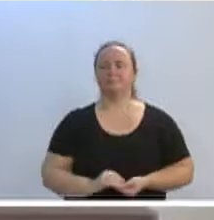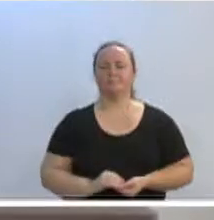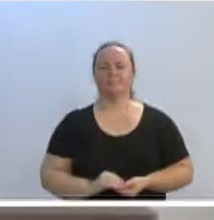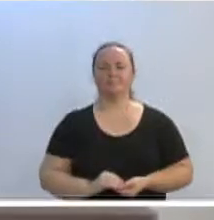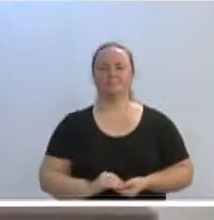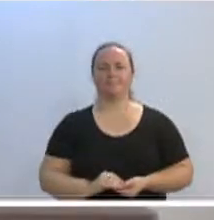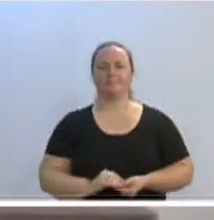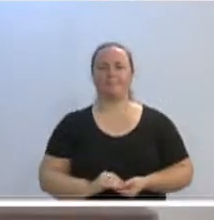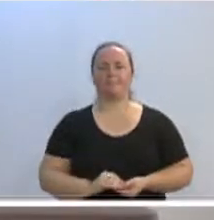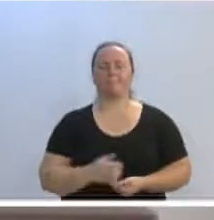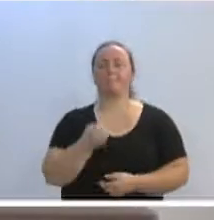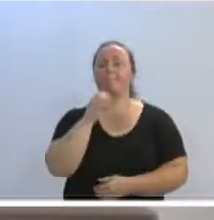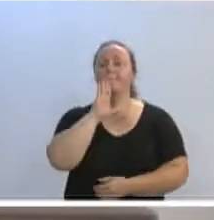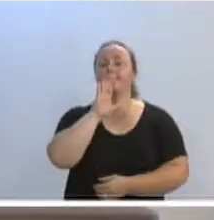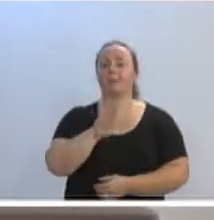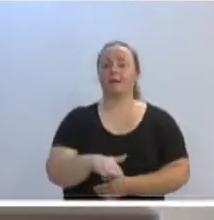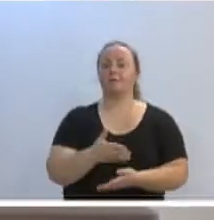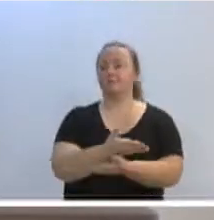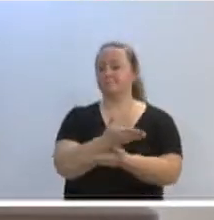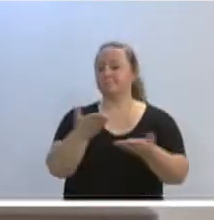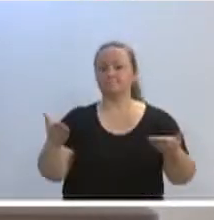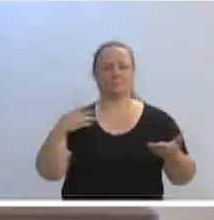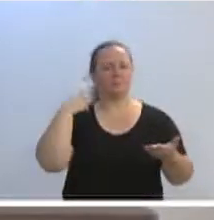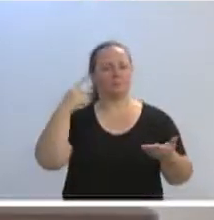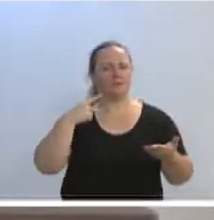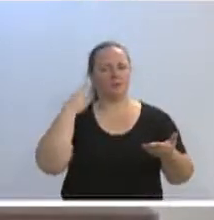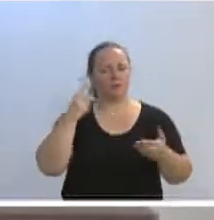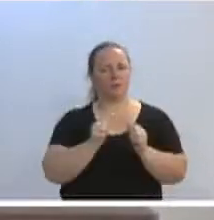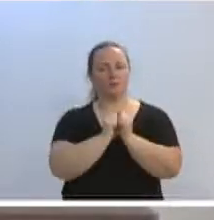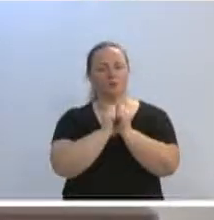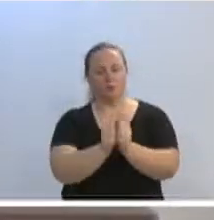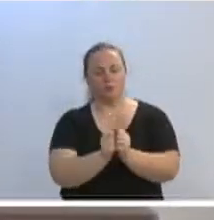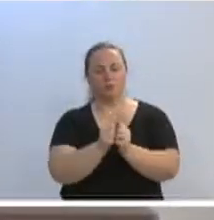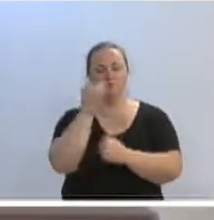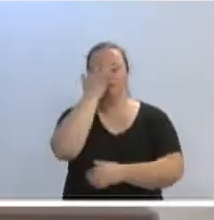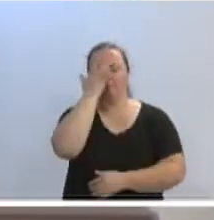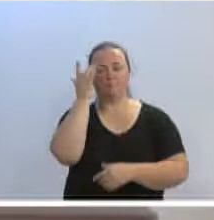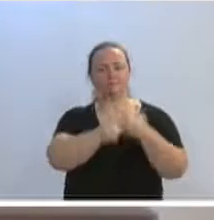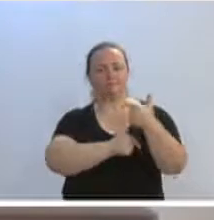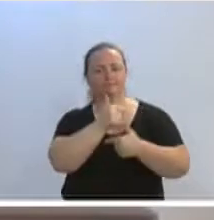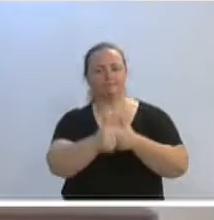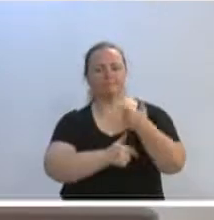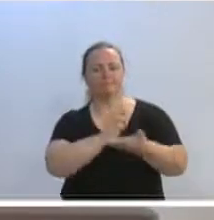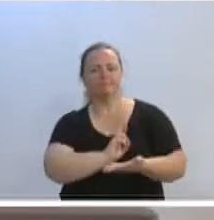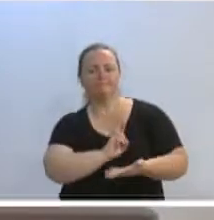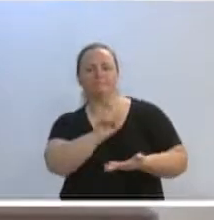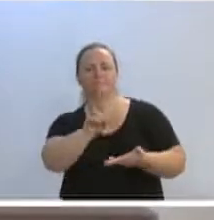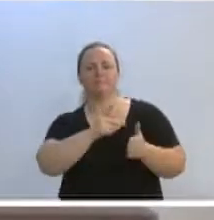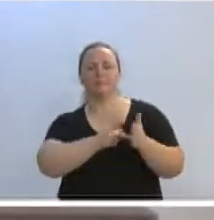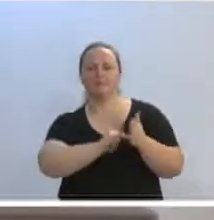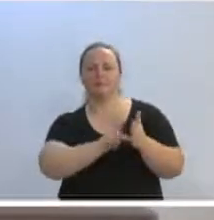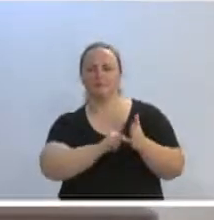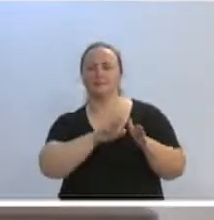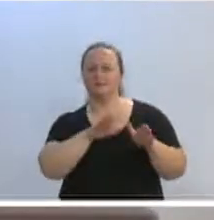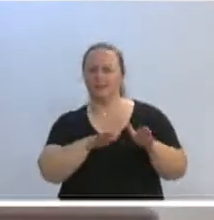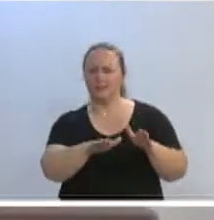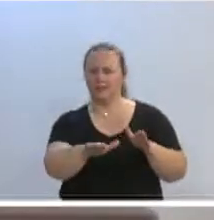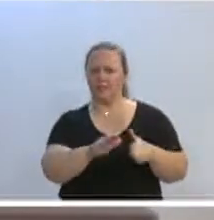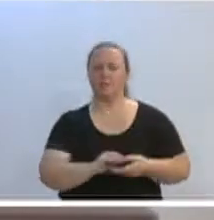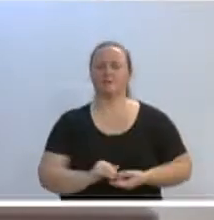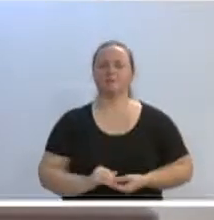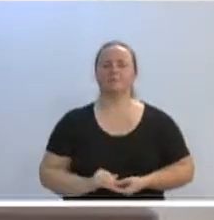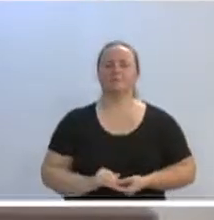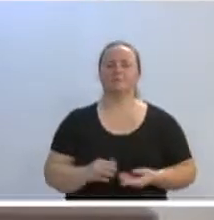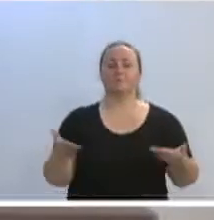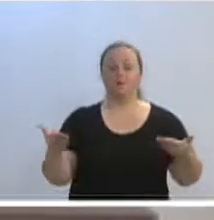Boa tarde, colegas vereadores, quem nos acompanha aqui no plenário, trabalhadores, trabalhadoras, representantes do sindicato têxtil, aqui também. Quero iniciar,